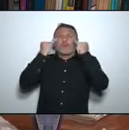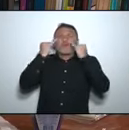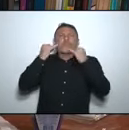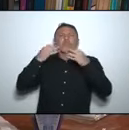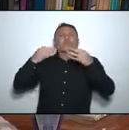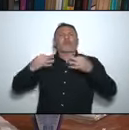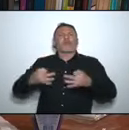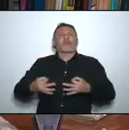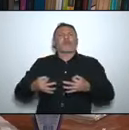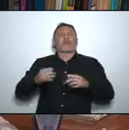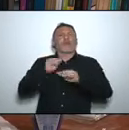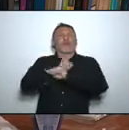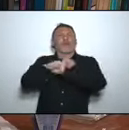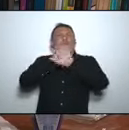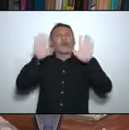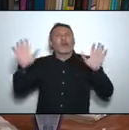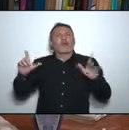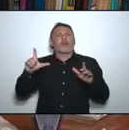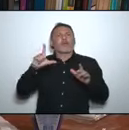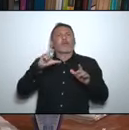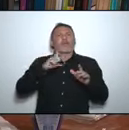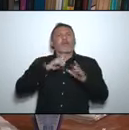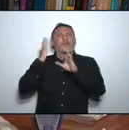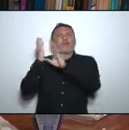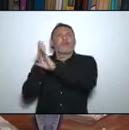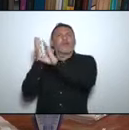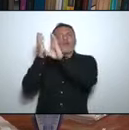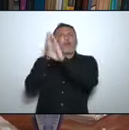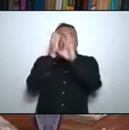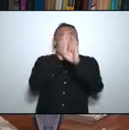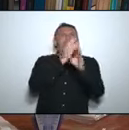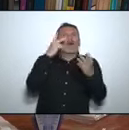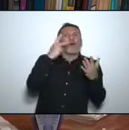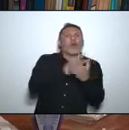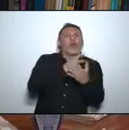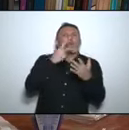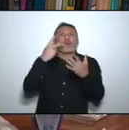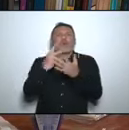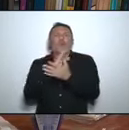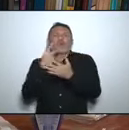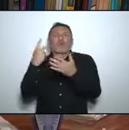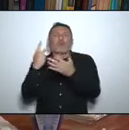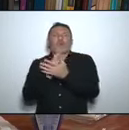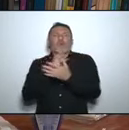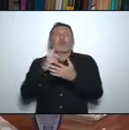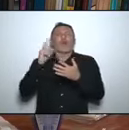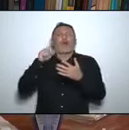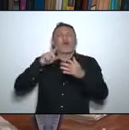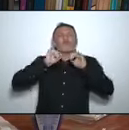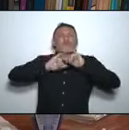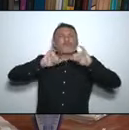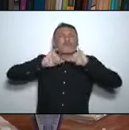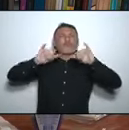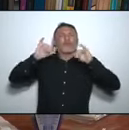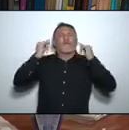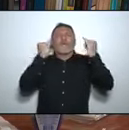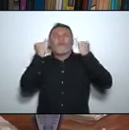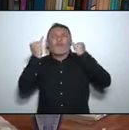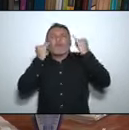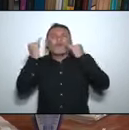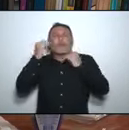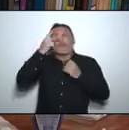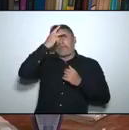tratamento dos dados que possa permitir informações, todas as informações a quem